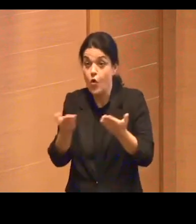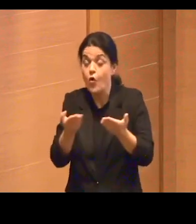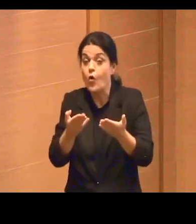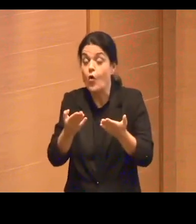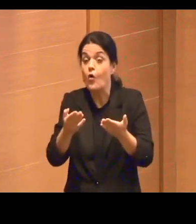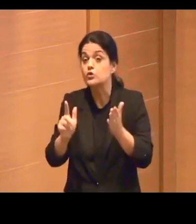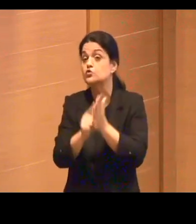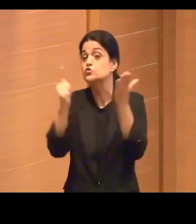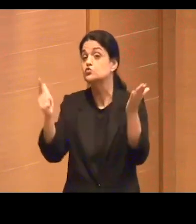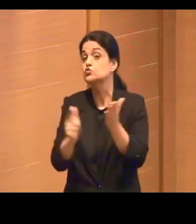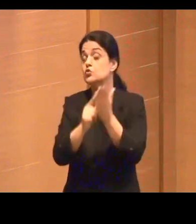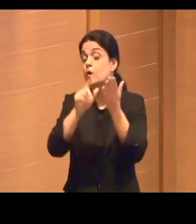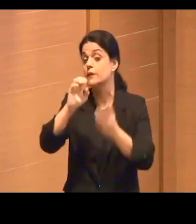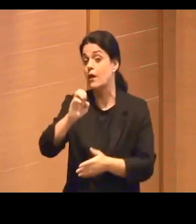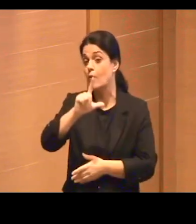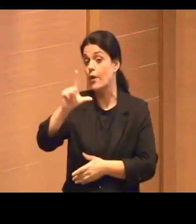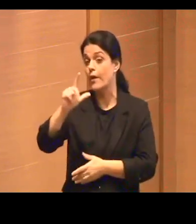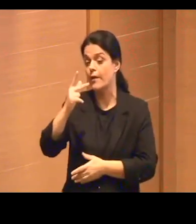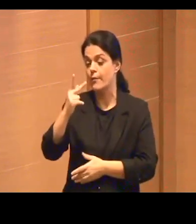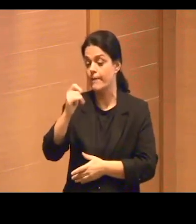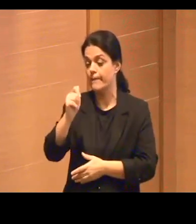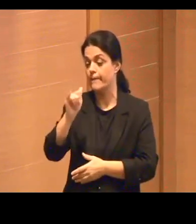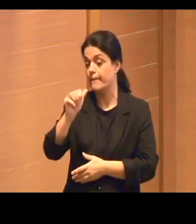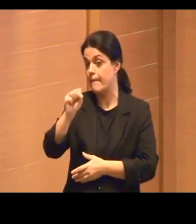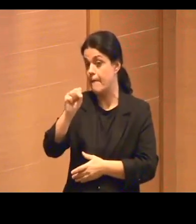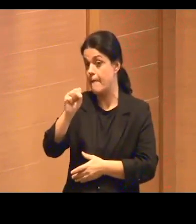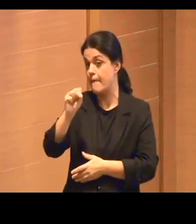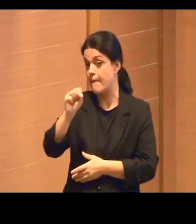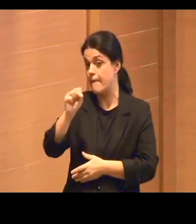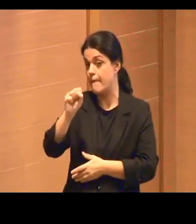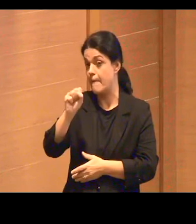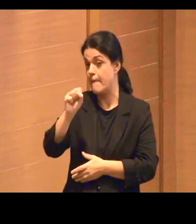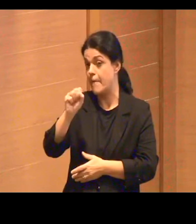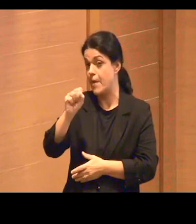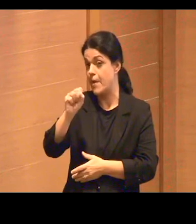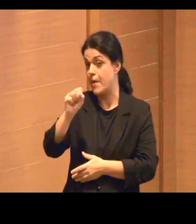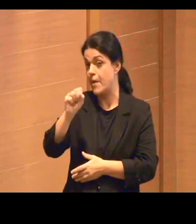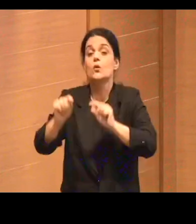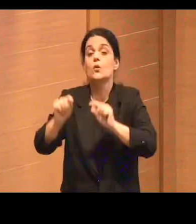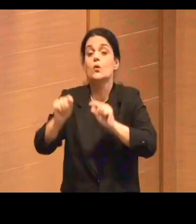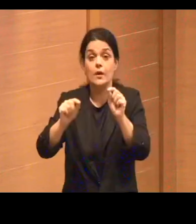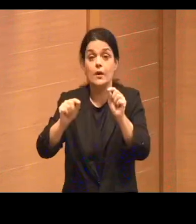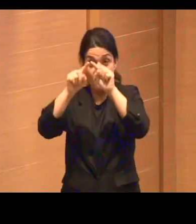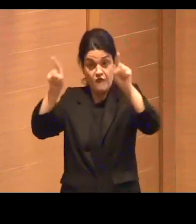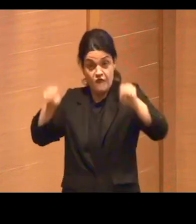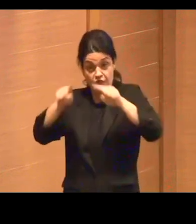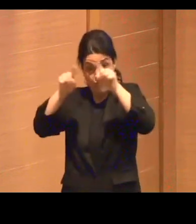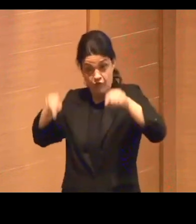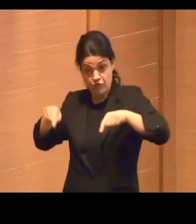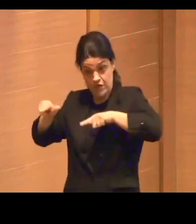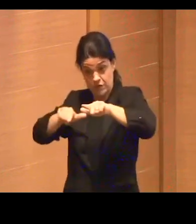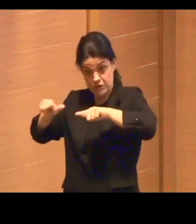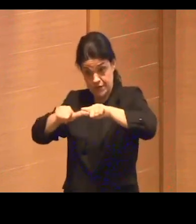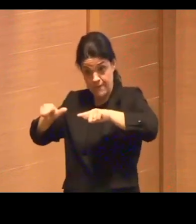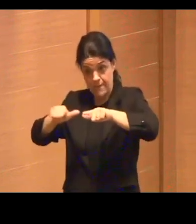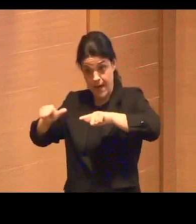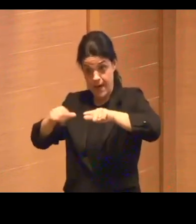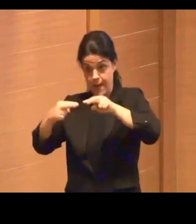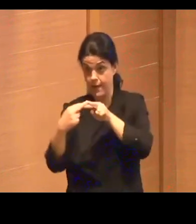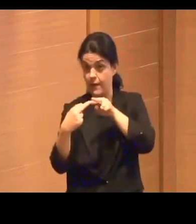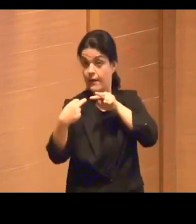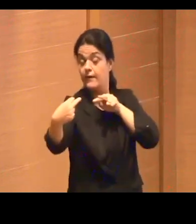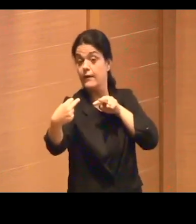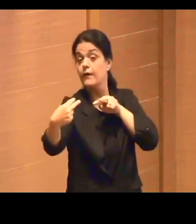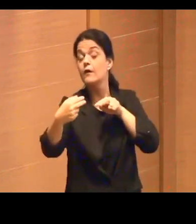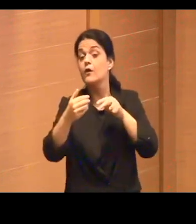a justiça espanhola está dizendo, está liberando os funcionários que trabalham à distância a